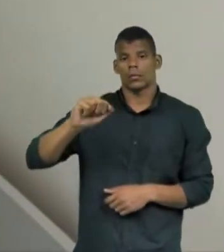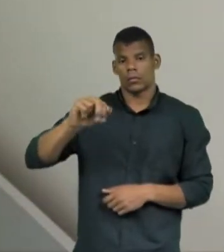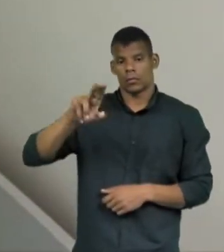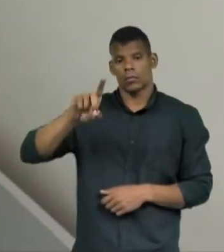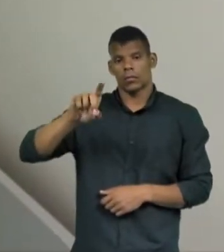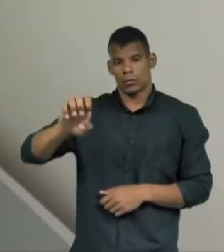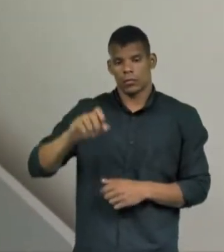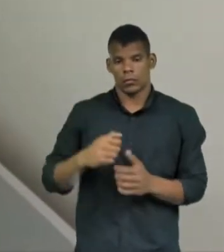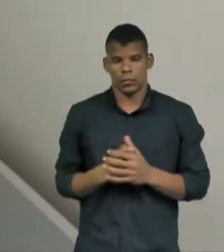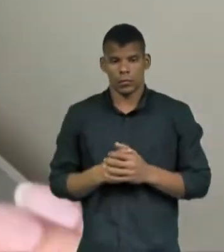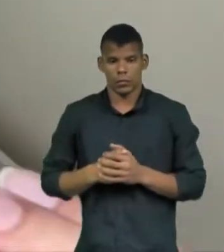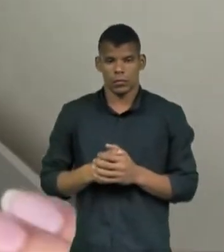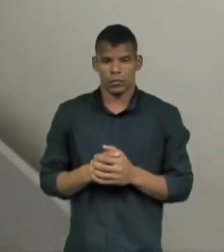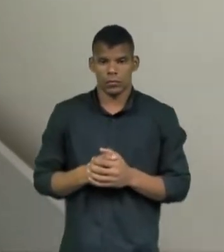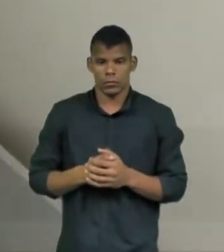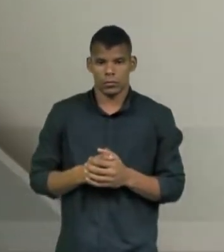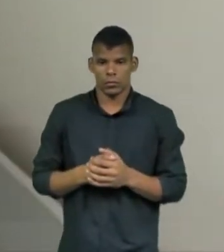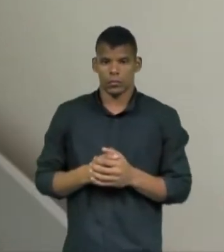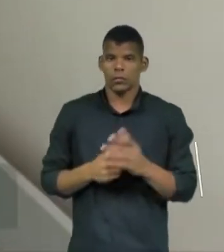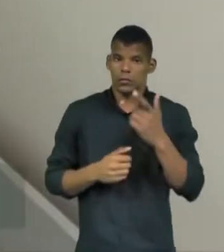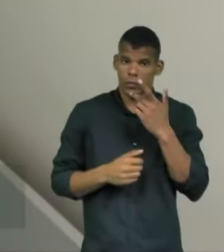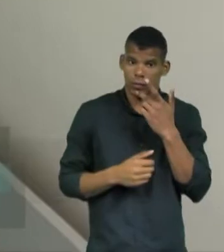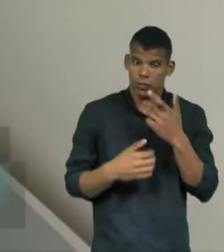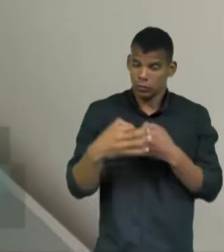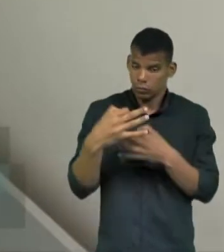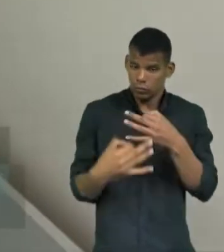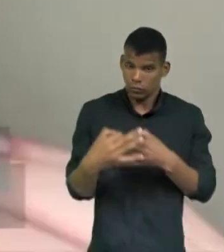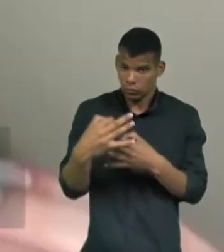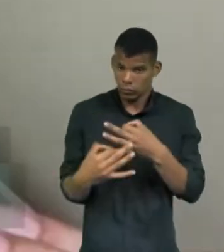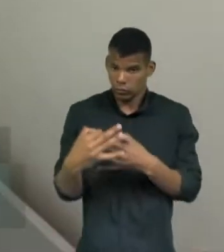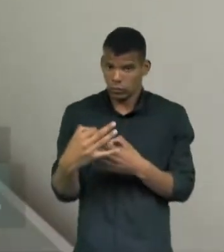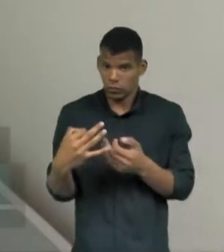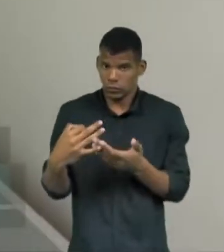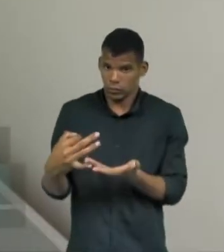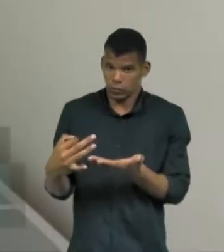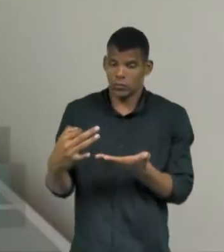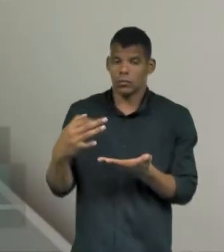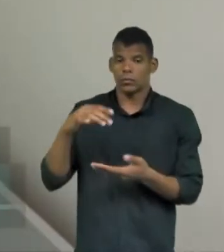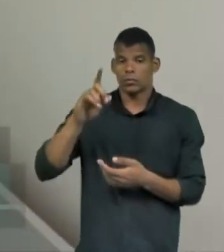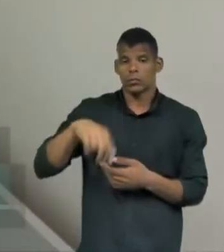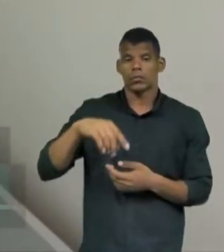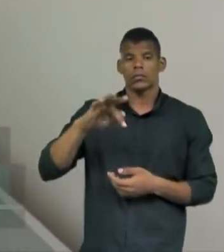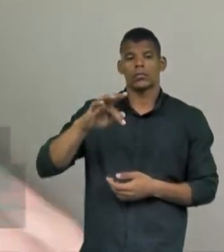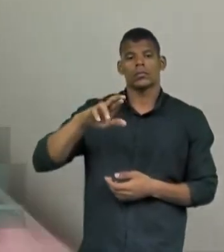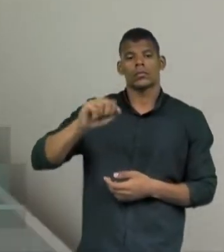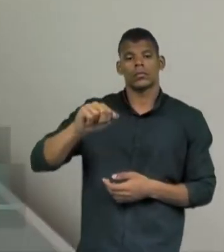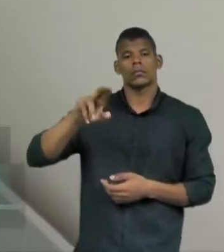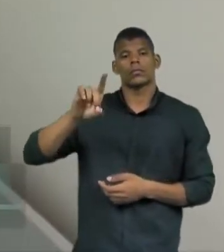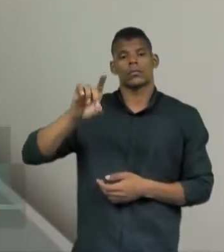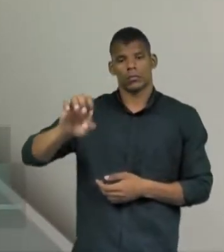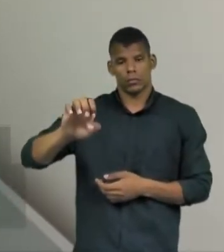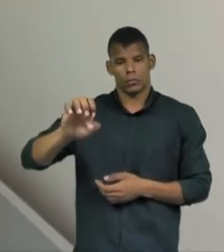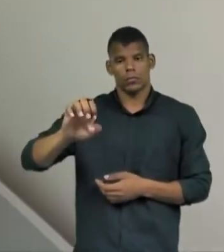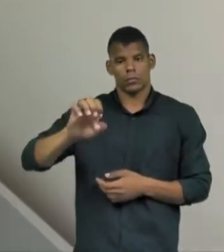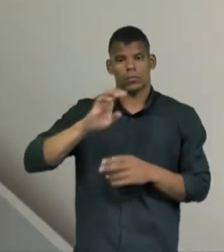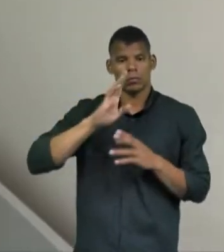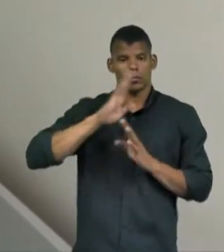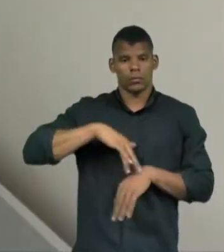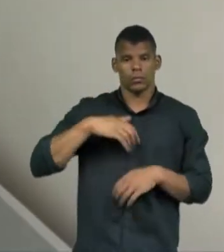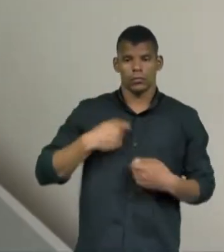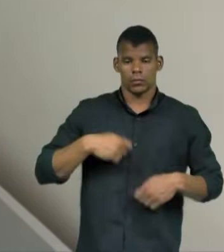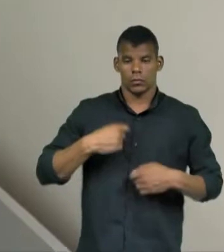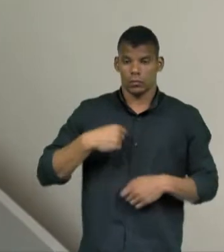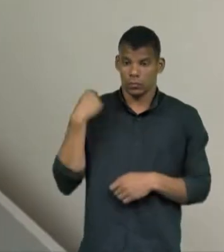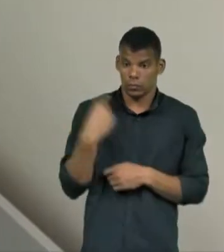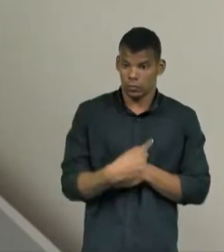esclarecer, desde já, a natureza jurídica dessa relação de trabalho, que ela é uma fraude, que precisa ser coibida, e ao mesmo tempo,